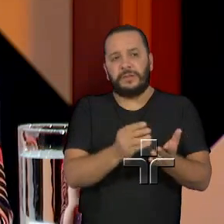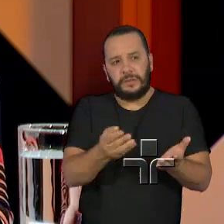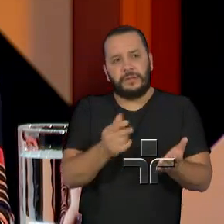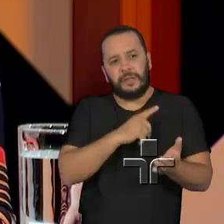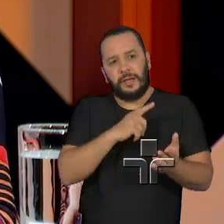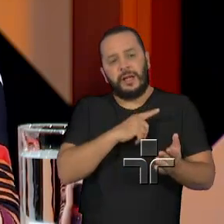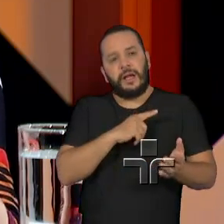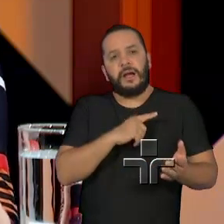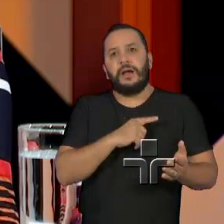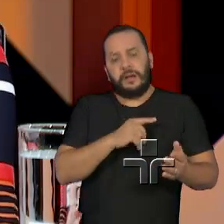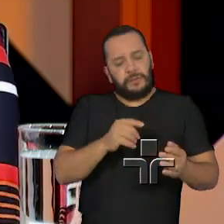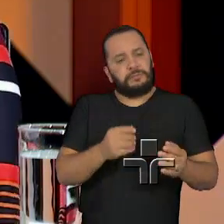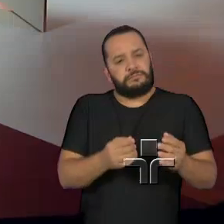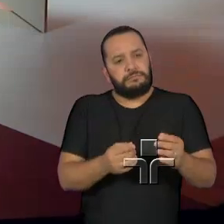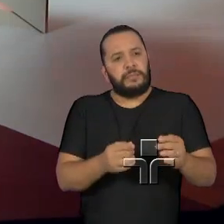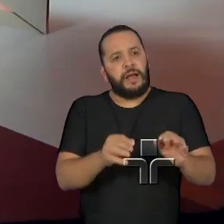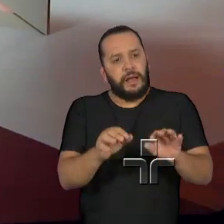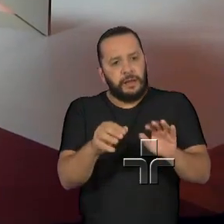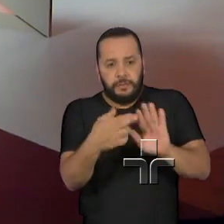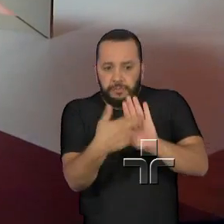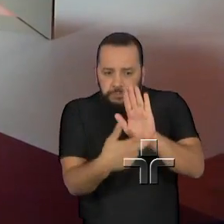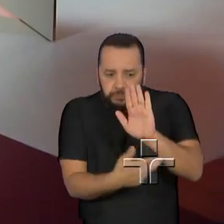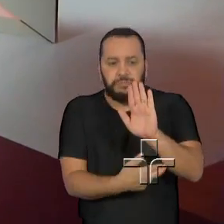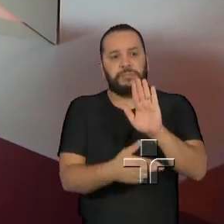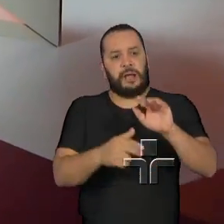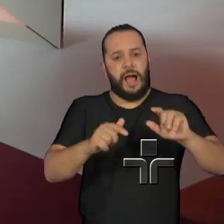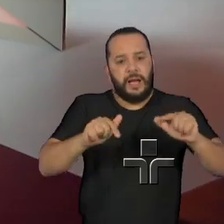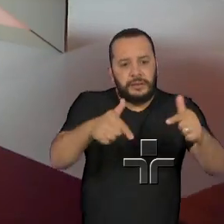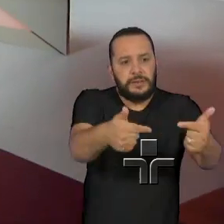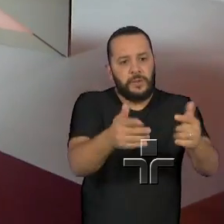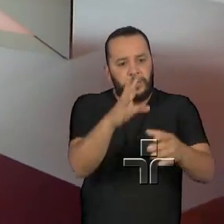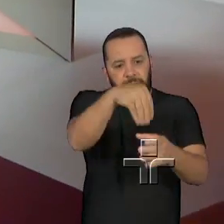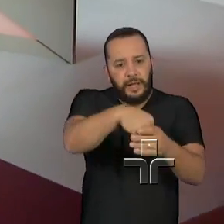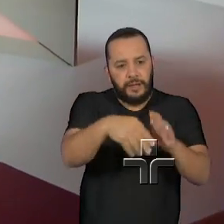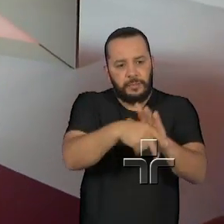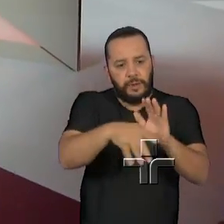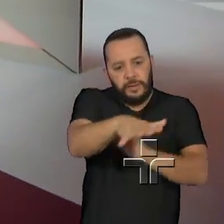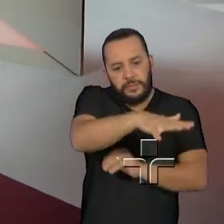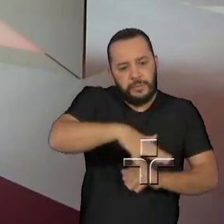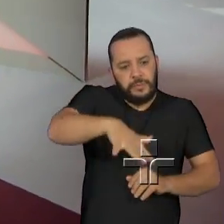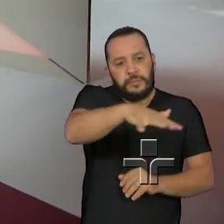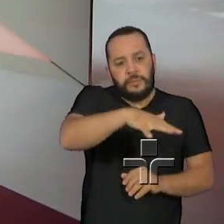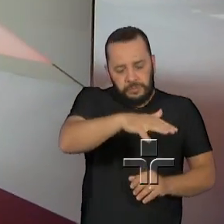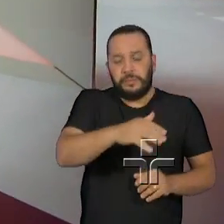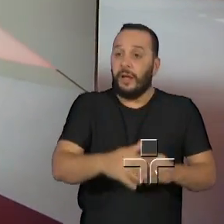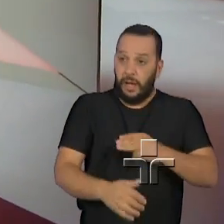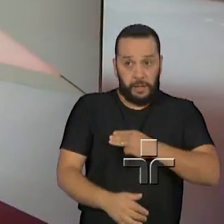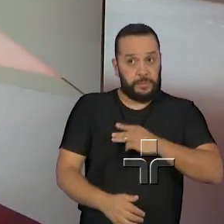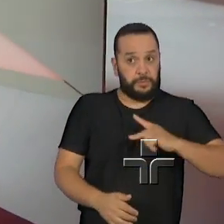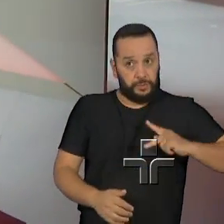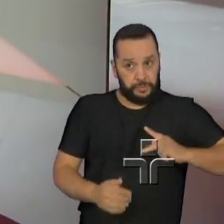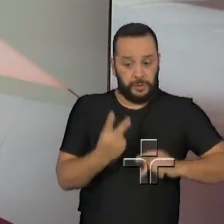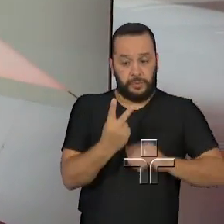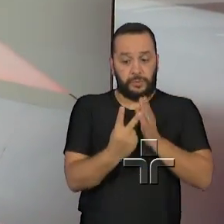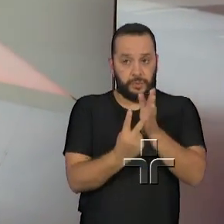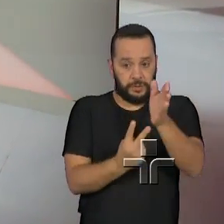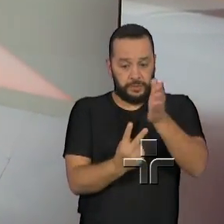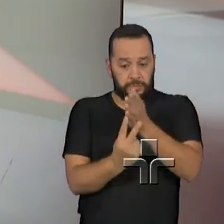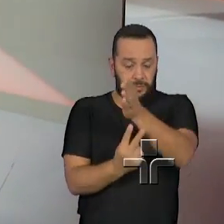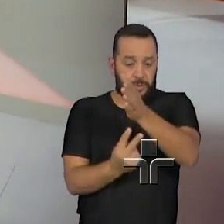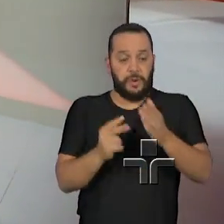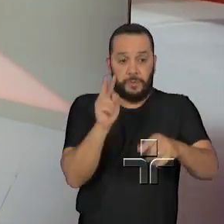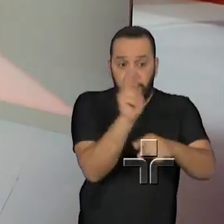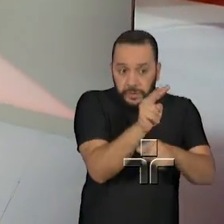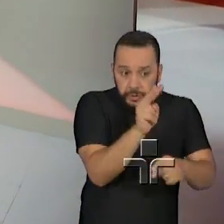induzida na comunidade. Então o Ministério Público atua nessas duas frentes, basicamente, atuação protetiva, atuação